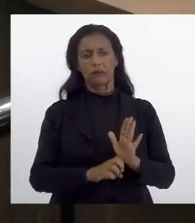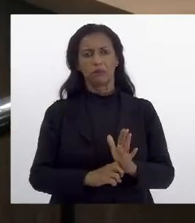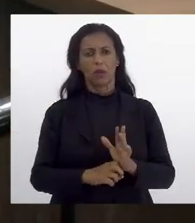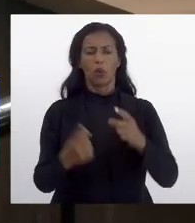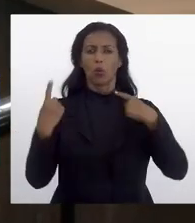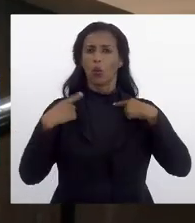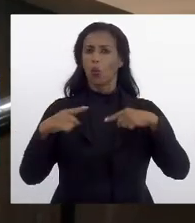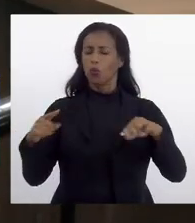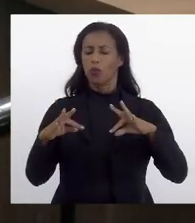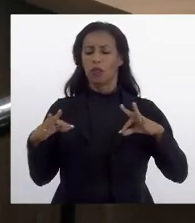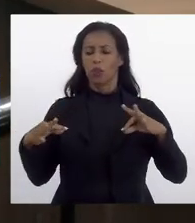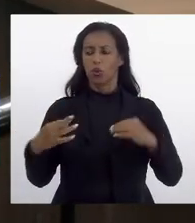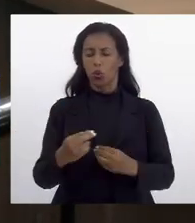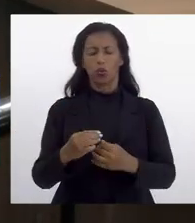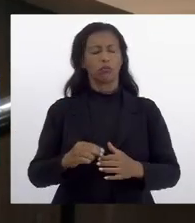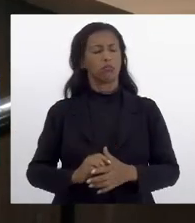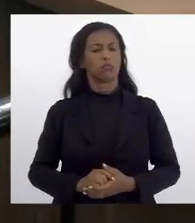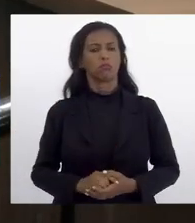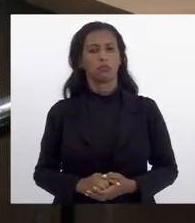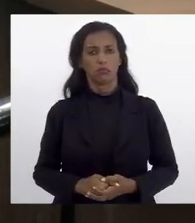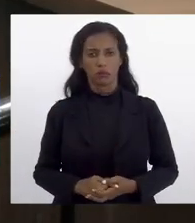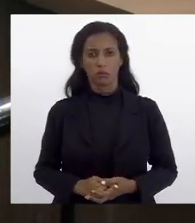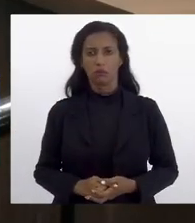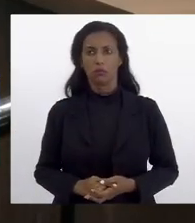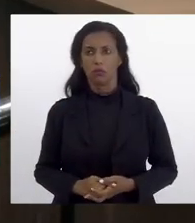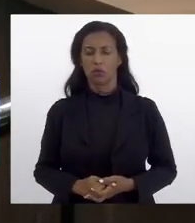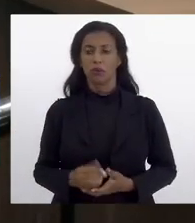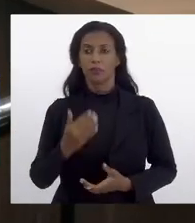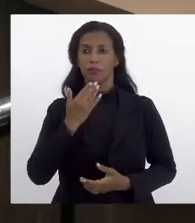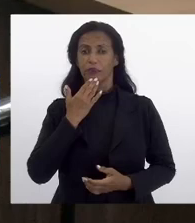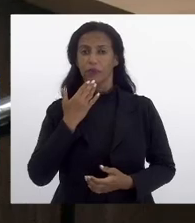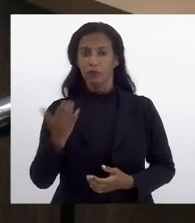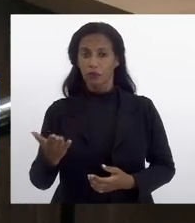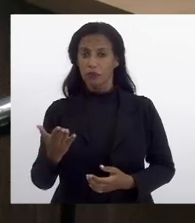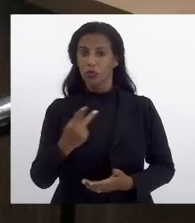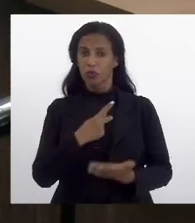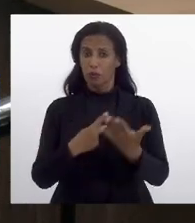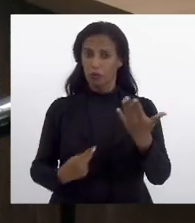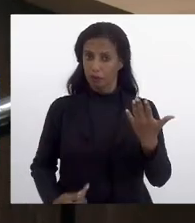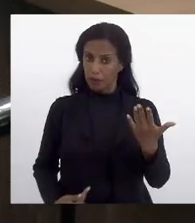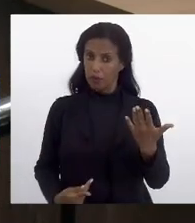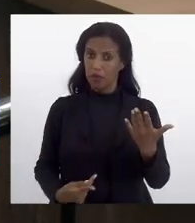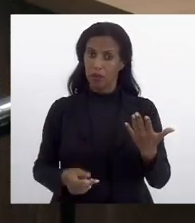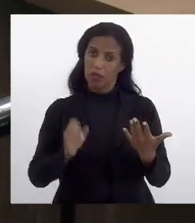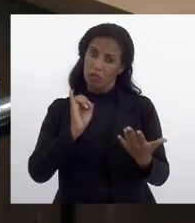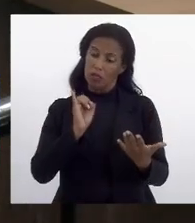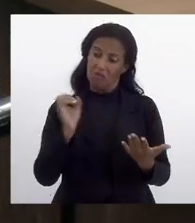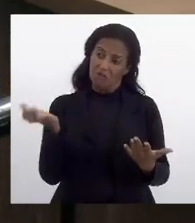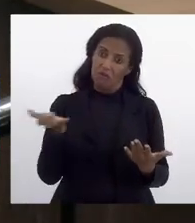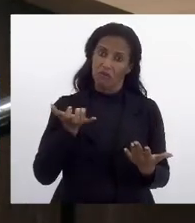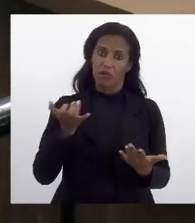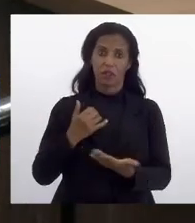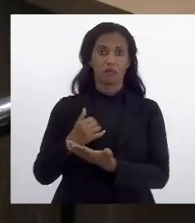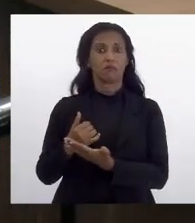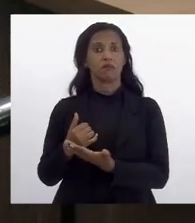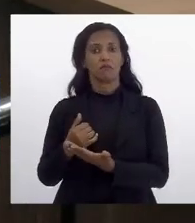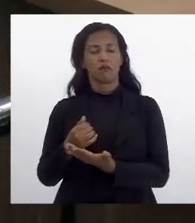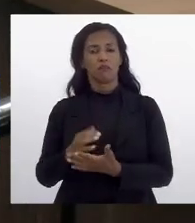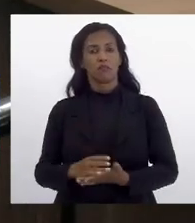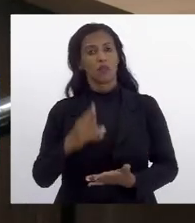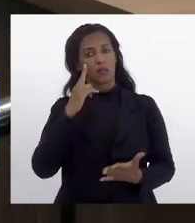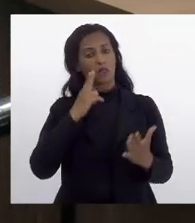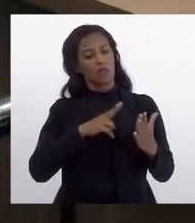contrário a todas as emendas, solicitando ao presidente, se ele assim o desejar, que